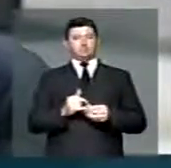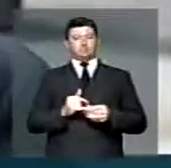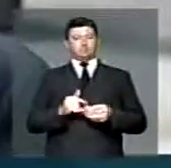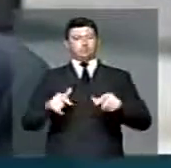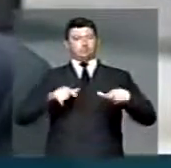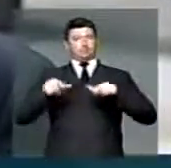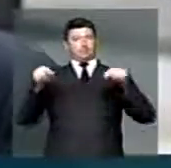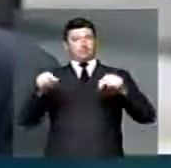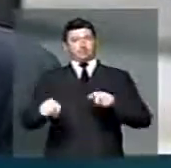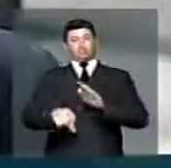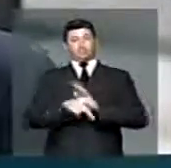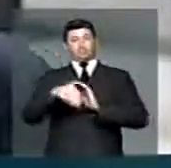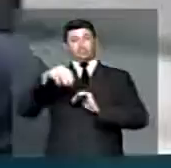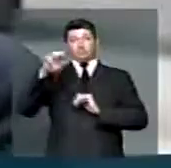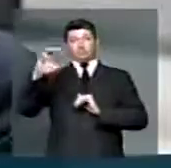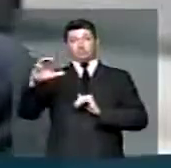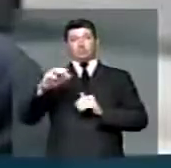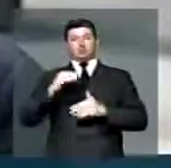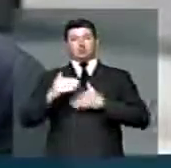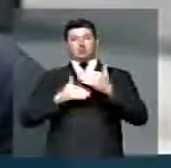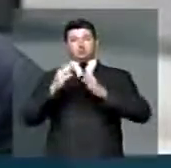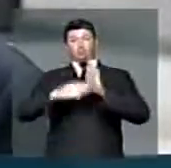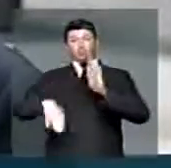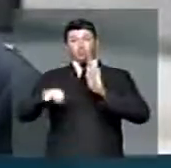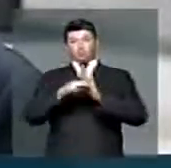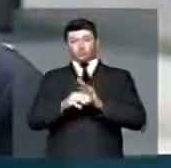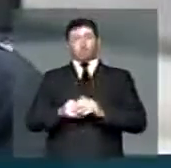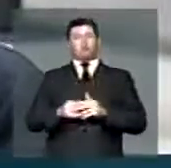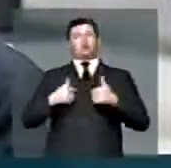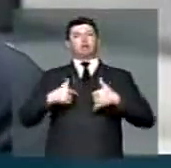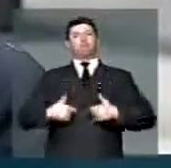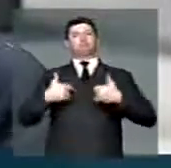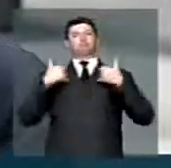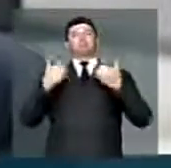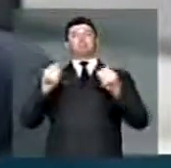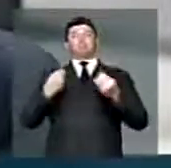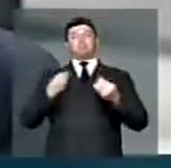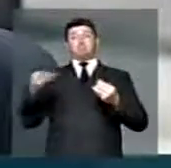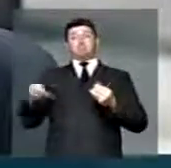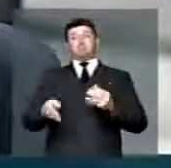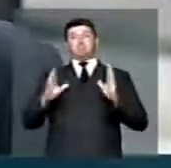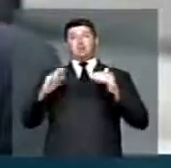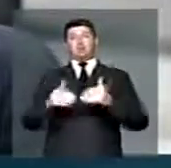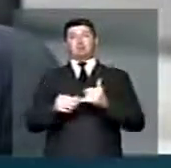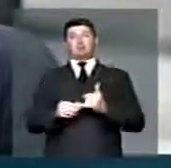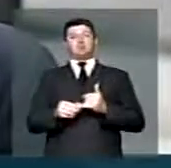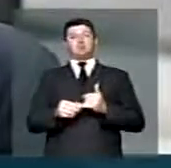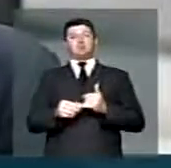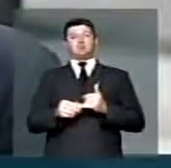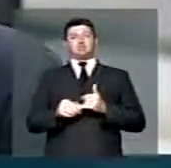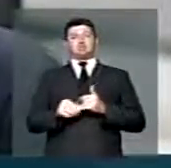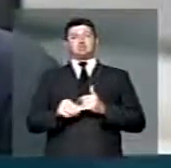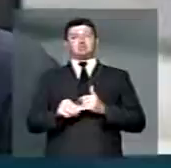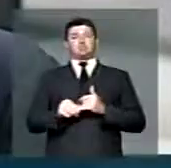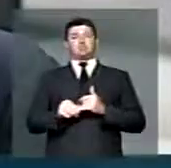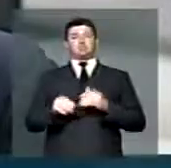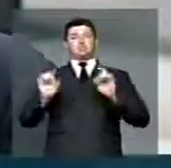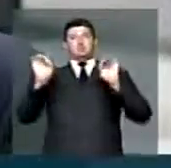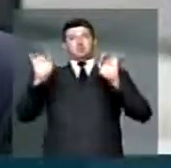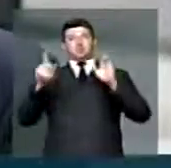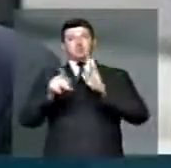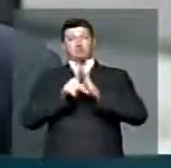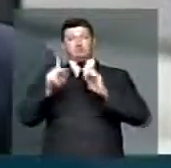trabalho feito pelo MEC, esses avanços que houveram. Eu tenho a honra de ter participado da comissão especial